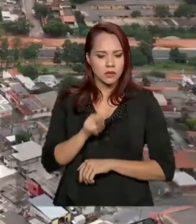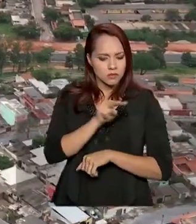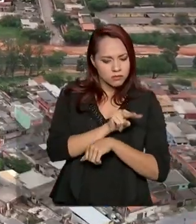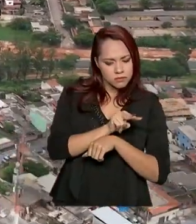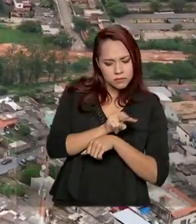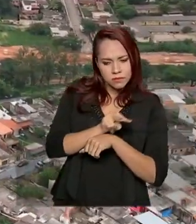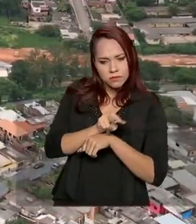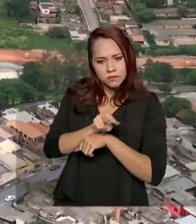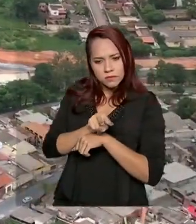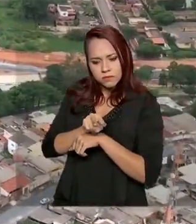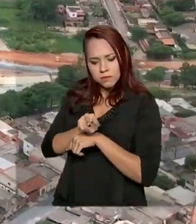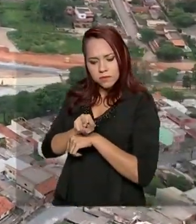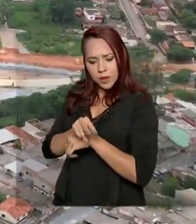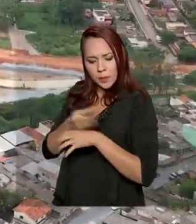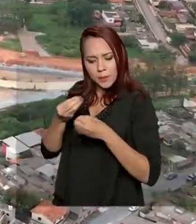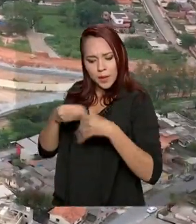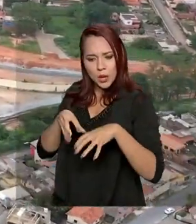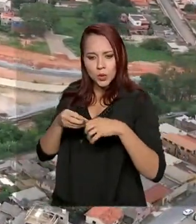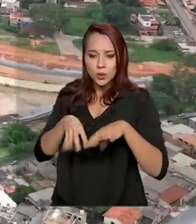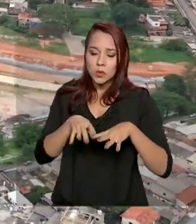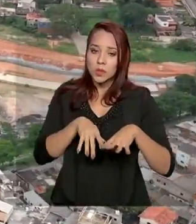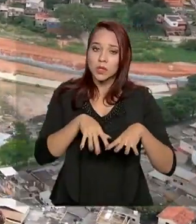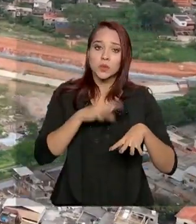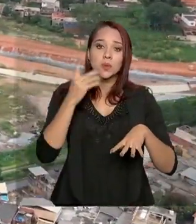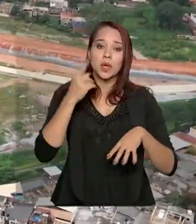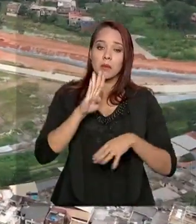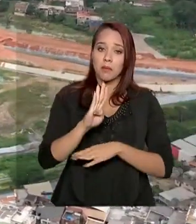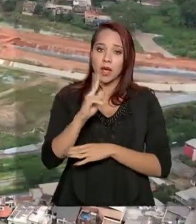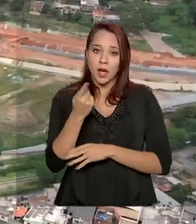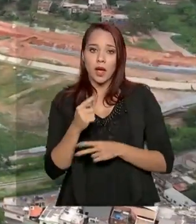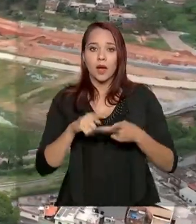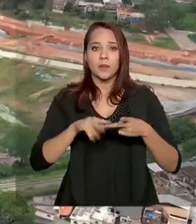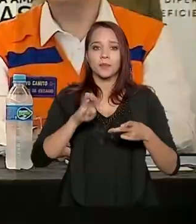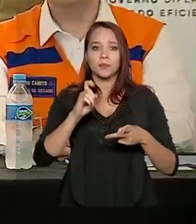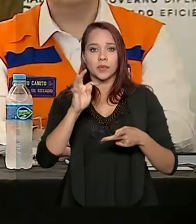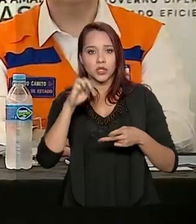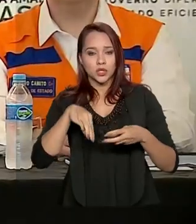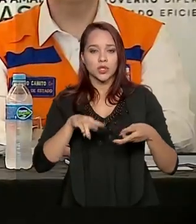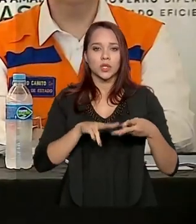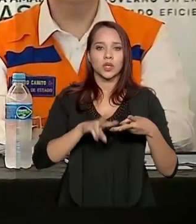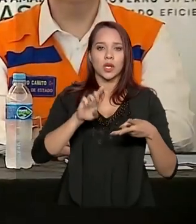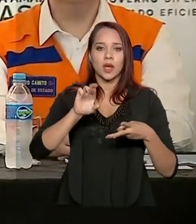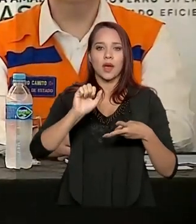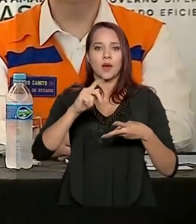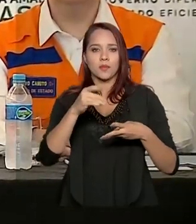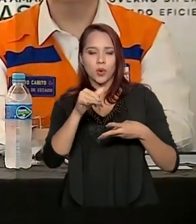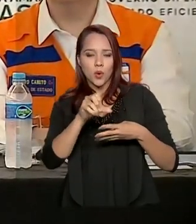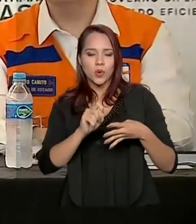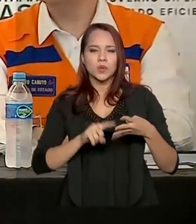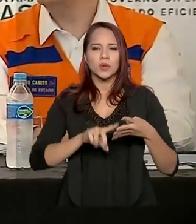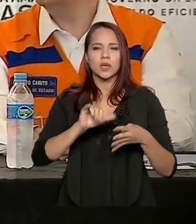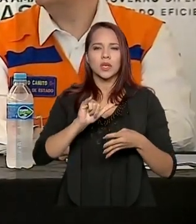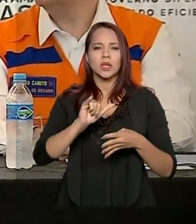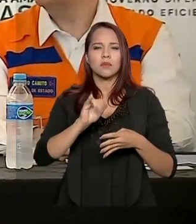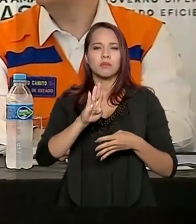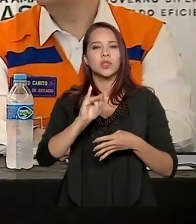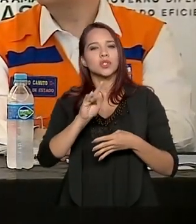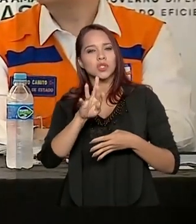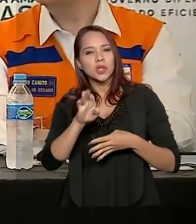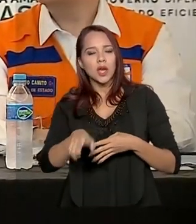prejuízos causados pela Força das Águas em Belo Horizonte, Betim, Contagem, Raposos, Ibitiré e Sabará.